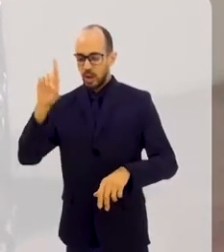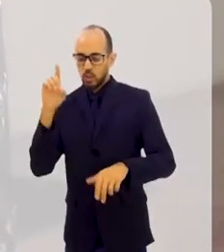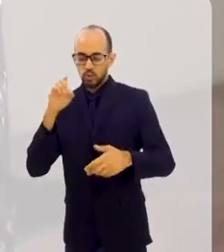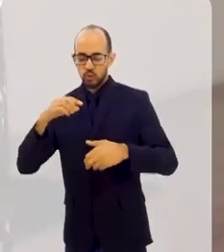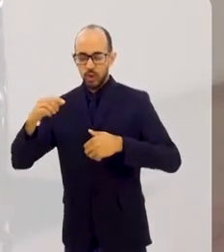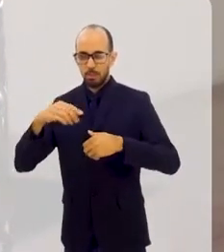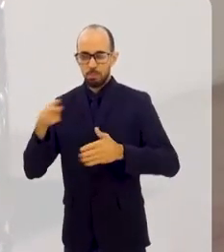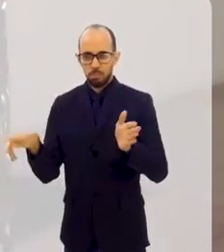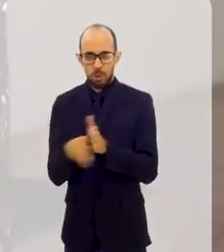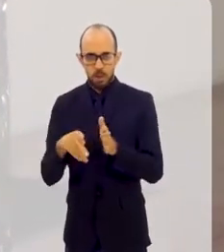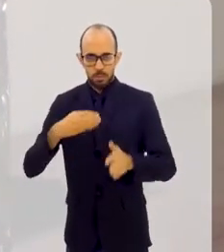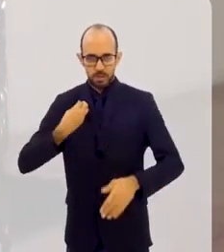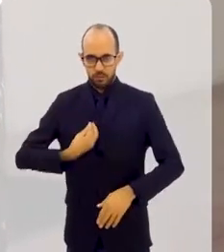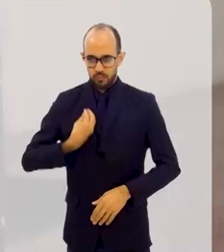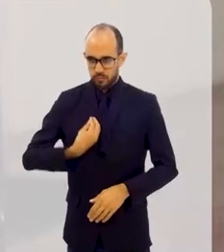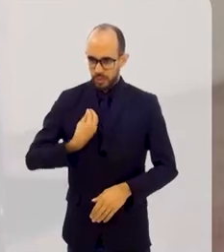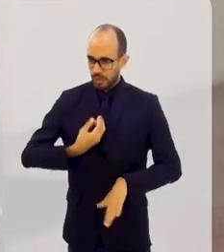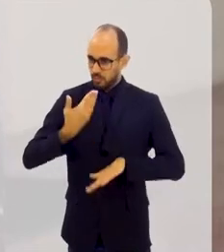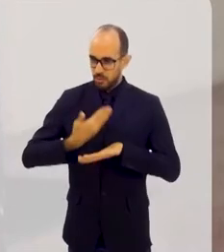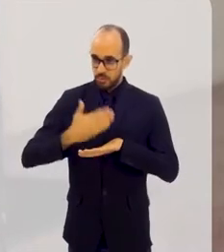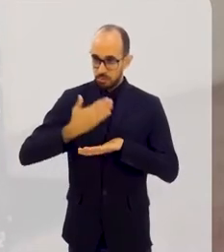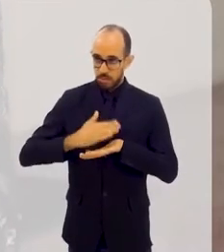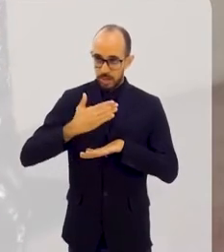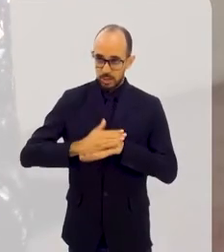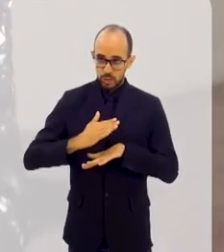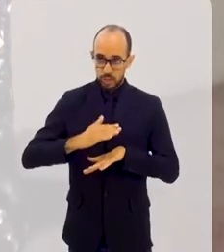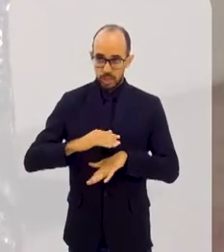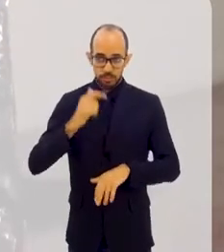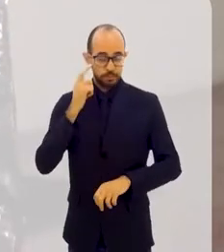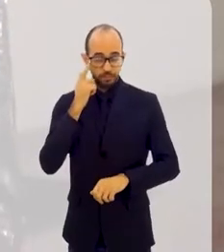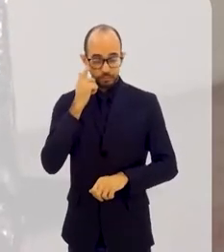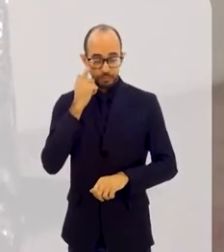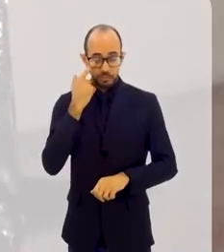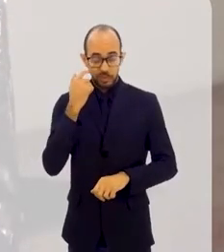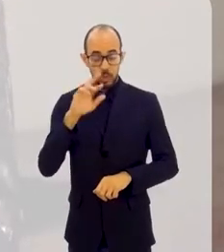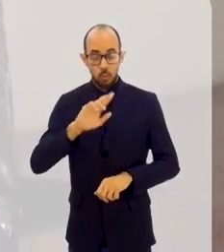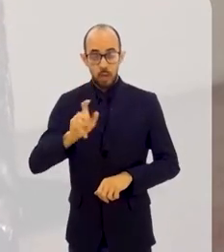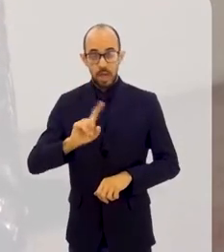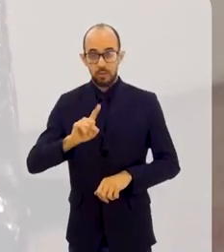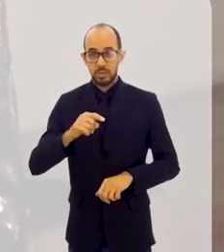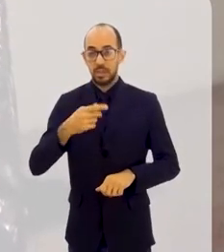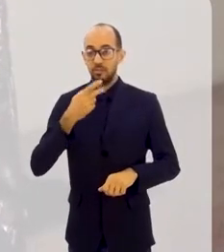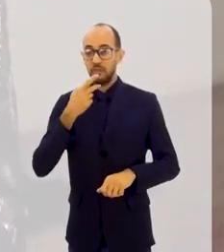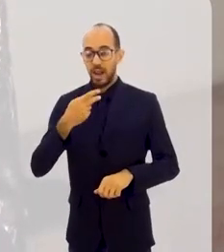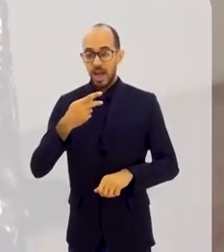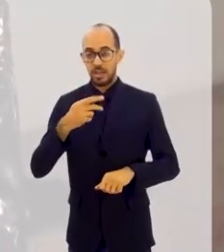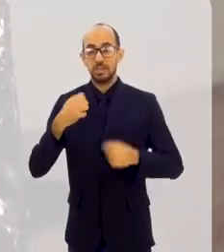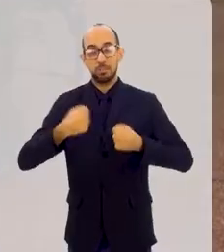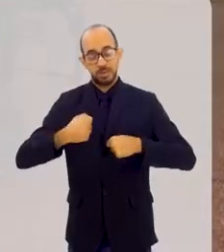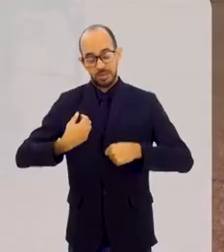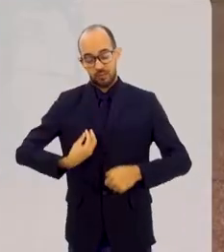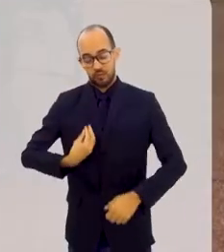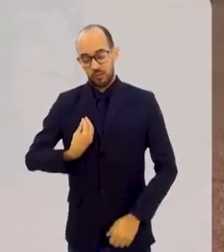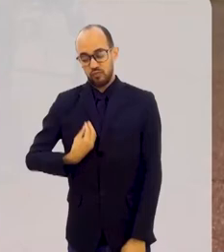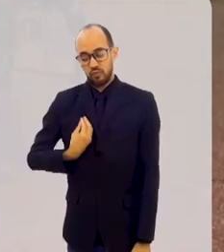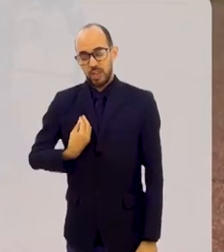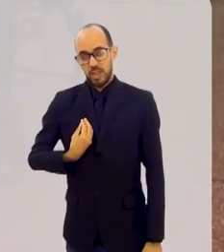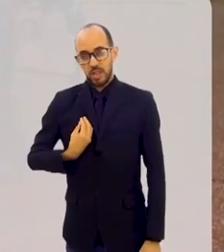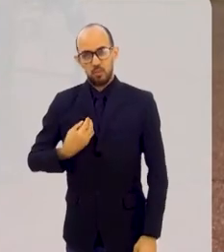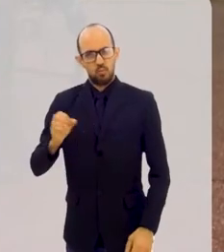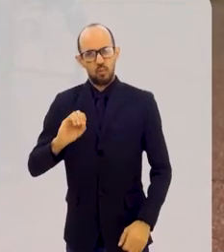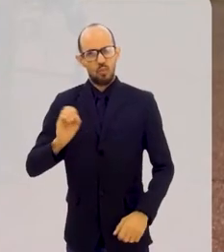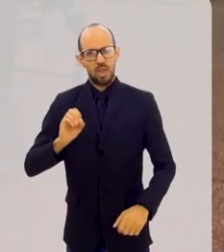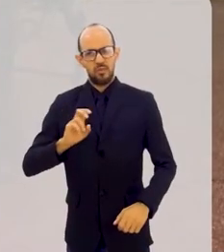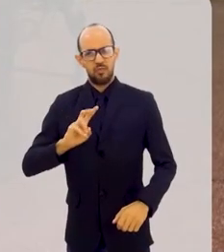vida. Então, se é um evangelho, você pratica o que está escrito. Não é que você tenha que falar, não, viver. Quando você vive,